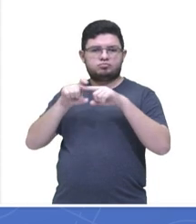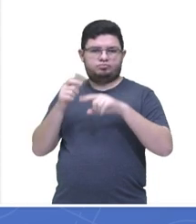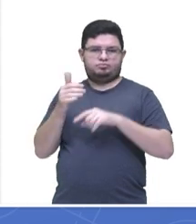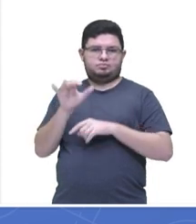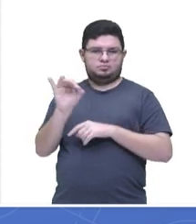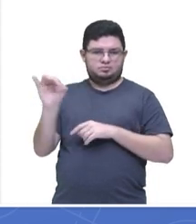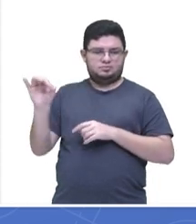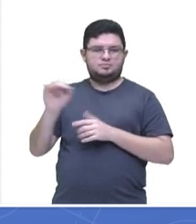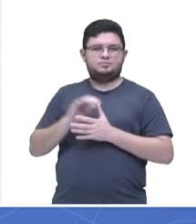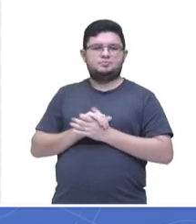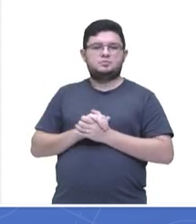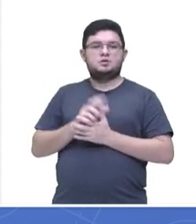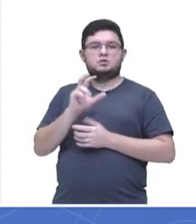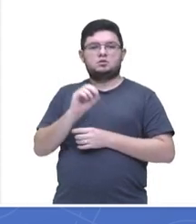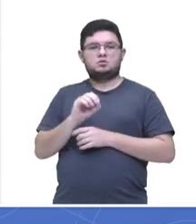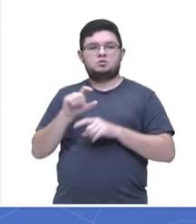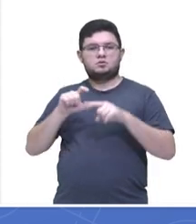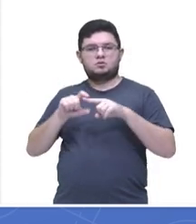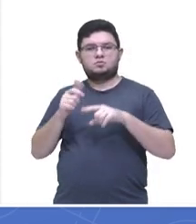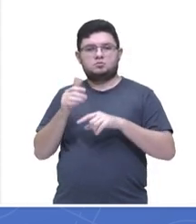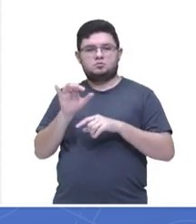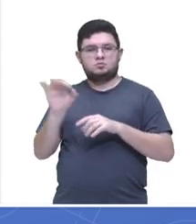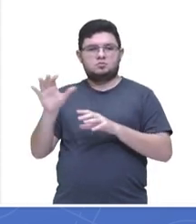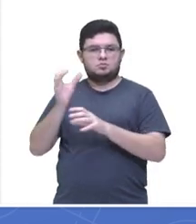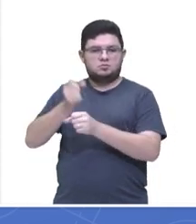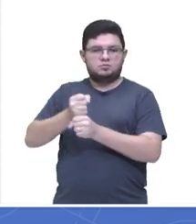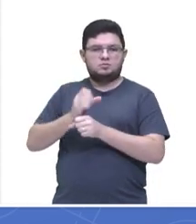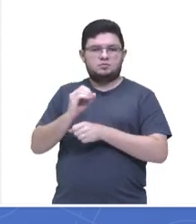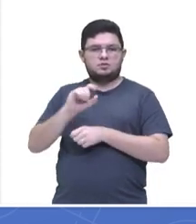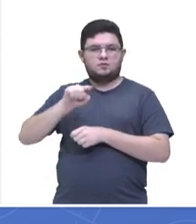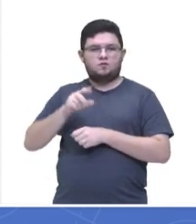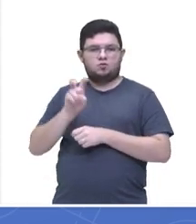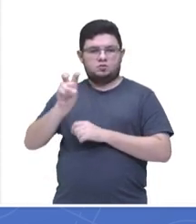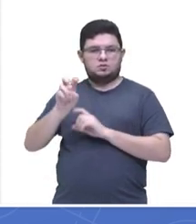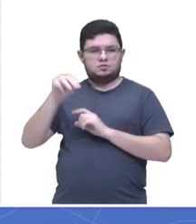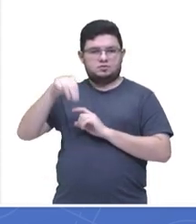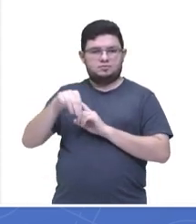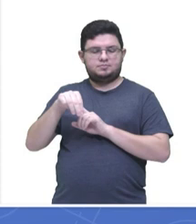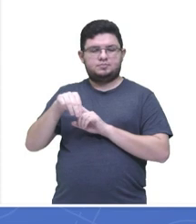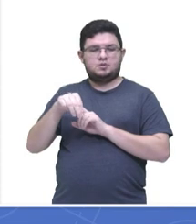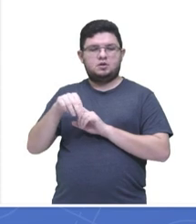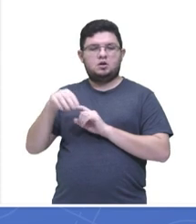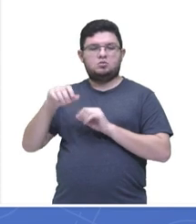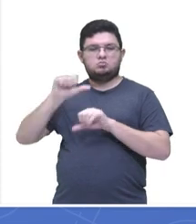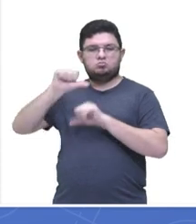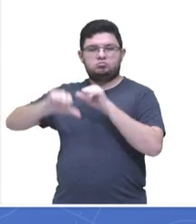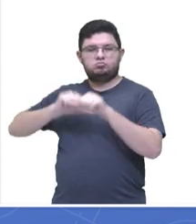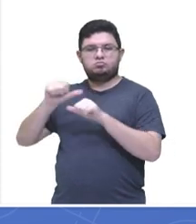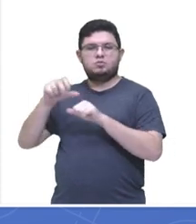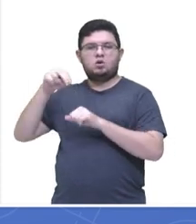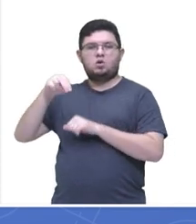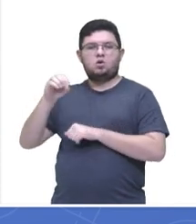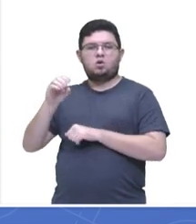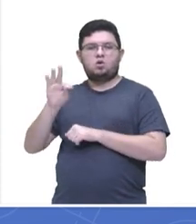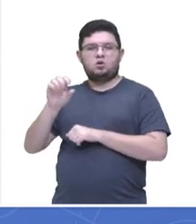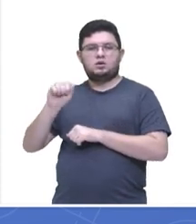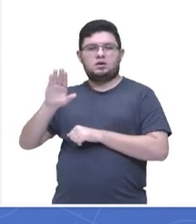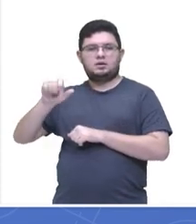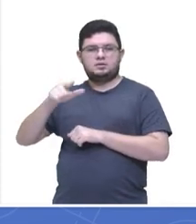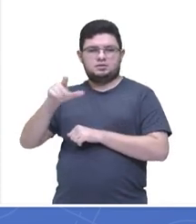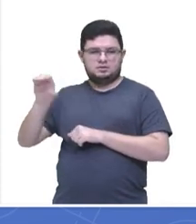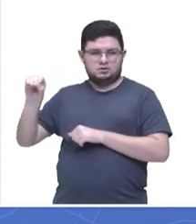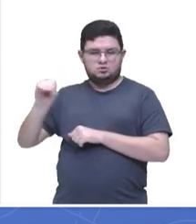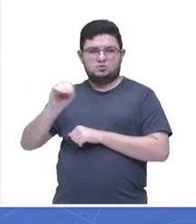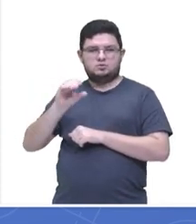Então, 50 dividido por 100 deu 0,5. E eu coloquei em notação científica, olha, 5 vezes 10 elevado menos 1 é a